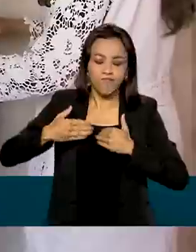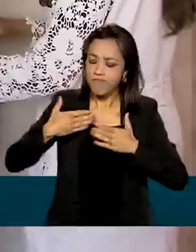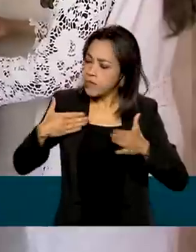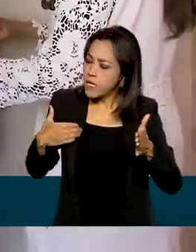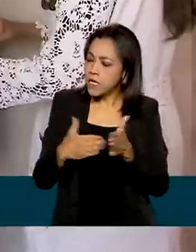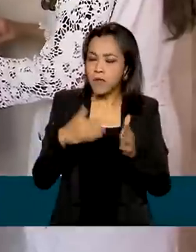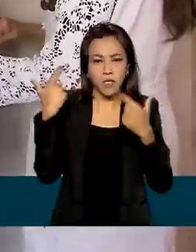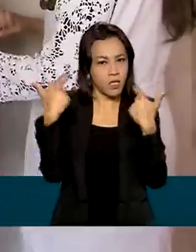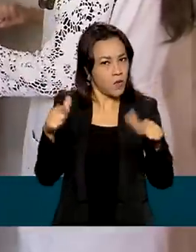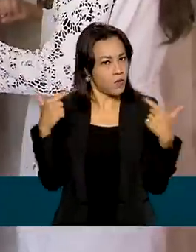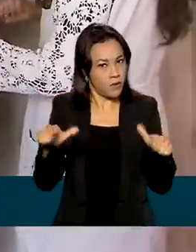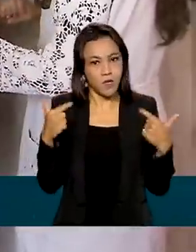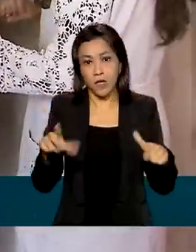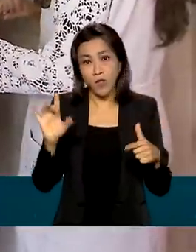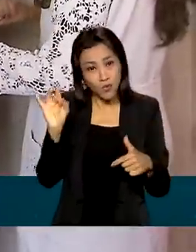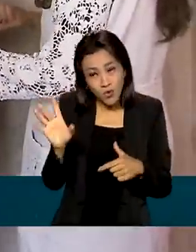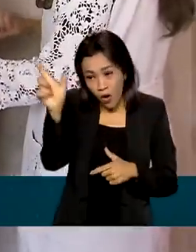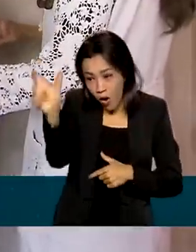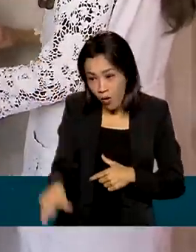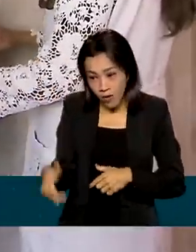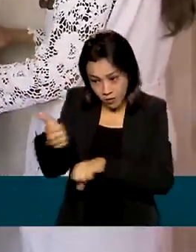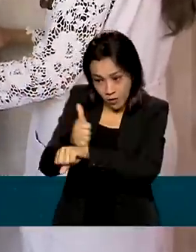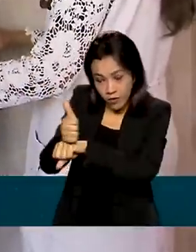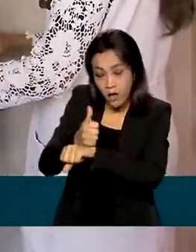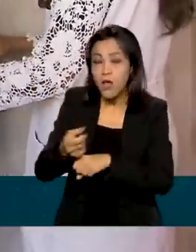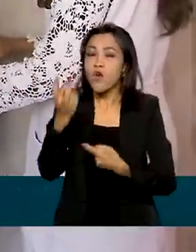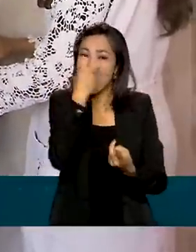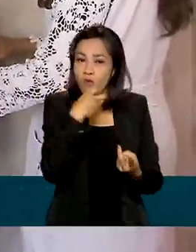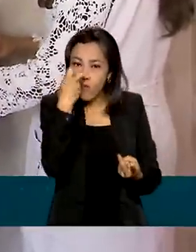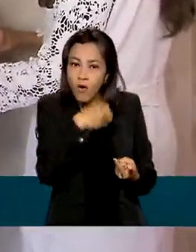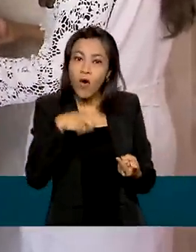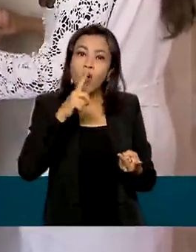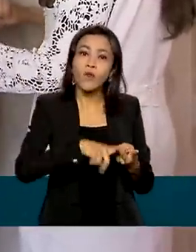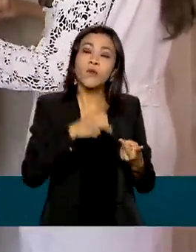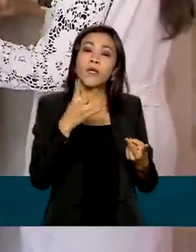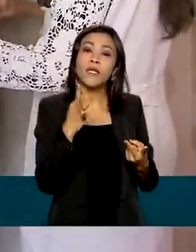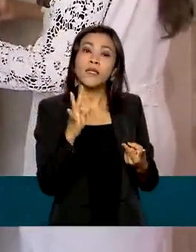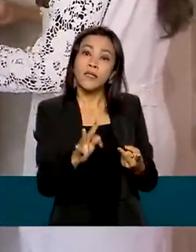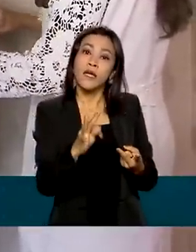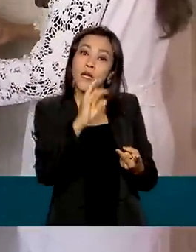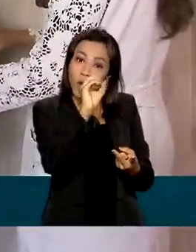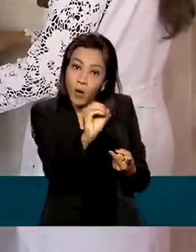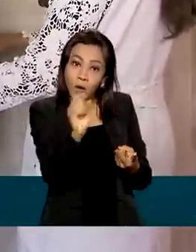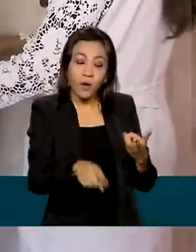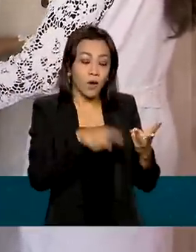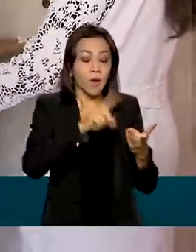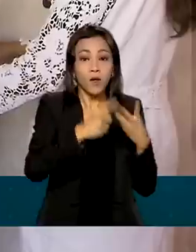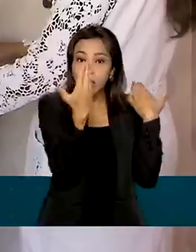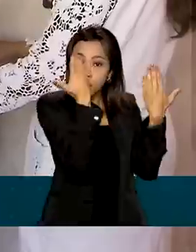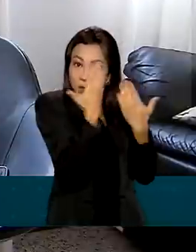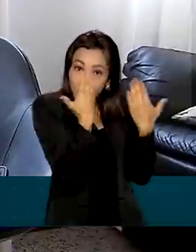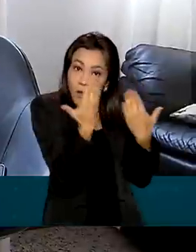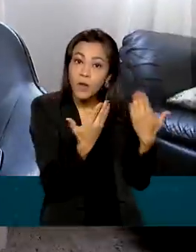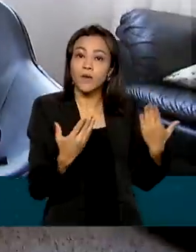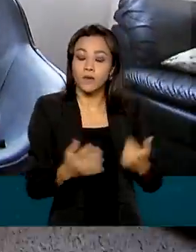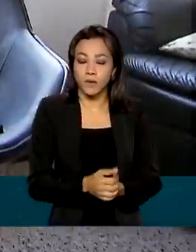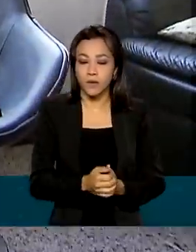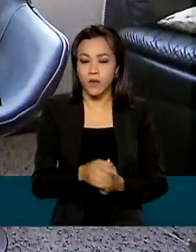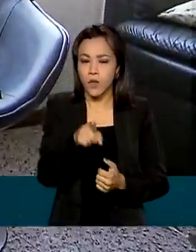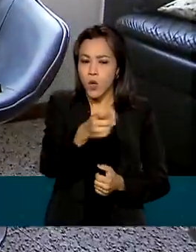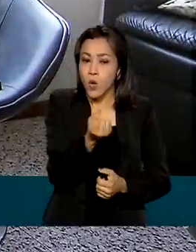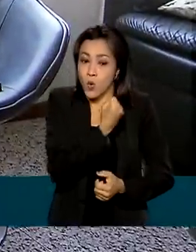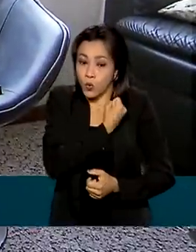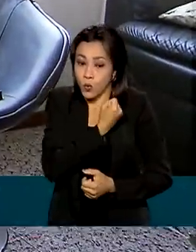atendimentos não só com fisioterapeutas, mas também com fonoaudiólogos, terapeutas ocupacionais e psicólogos. O número